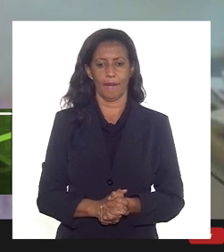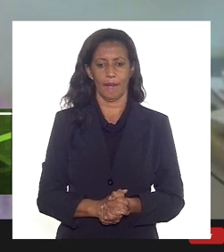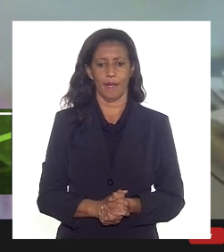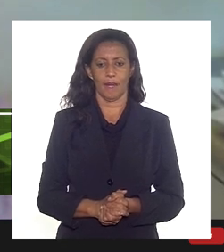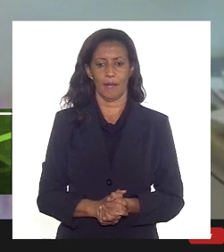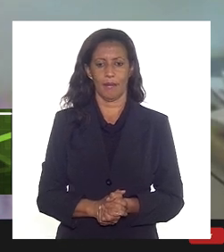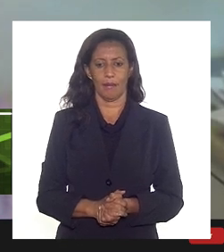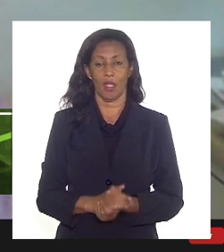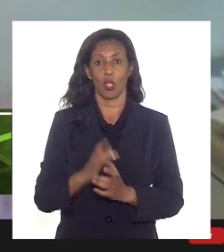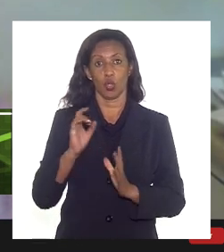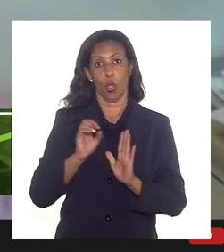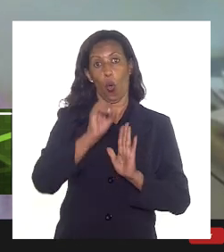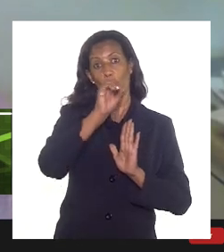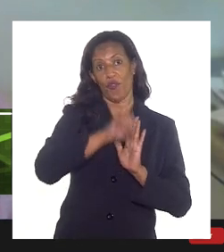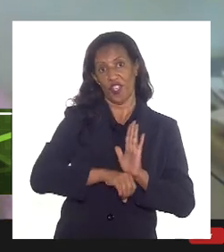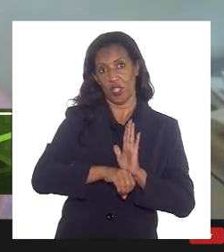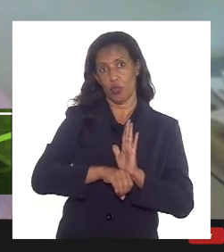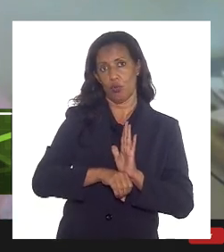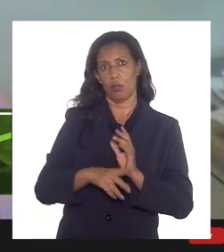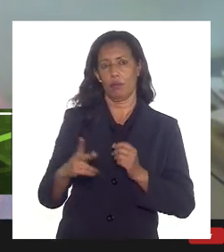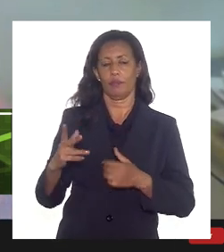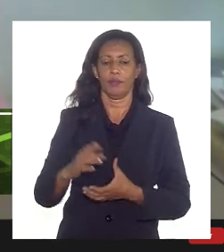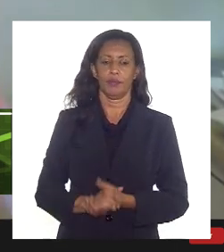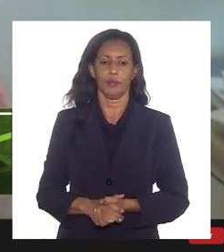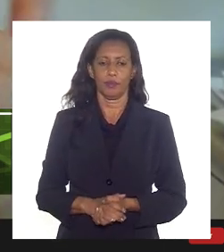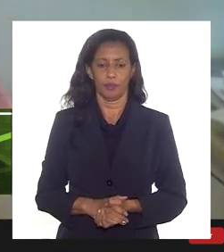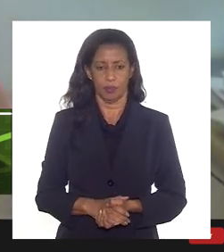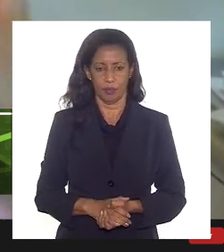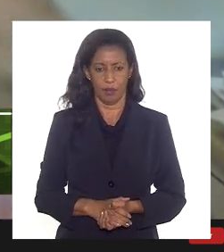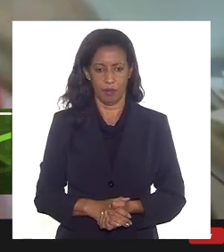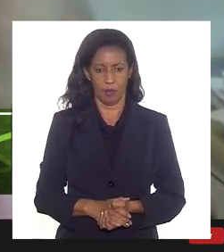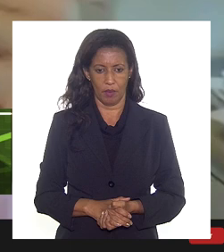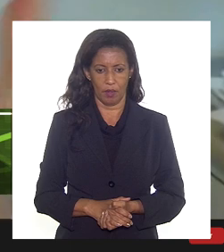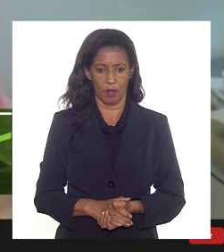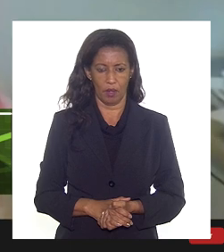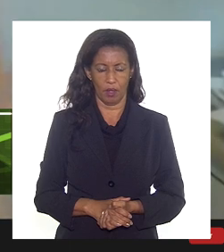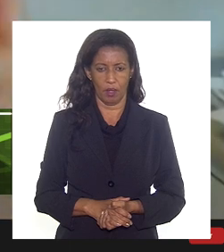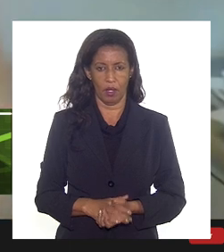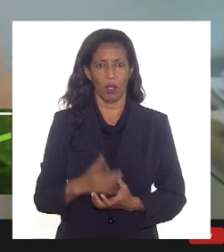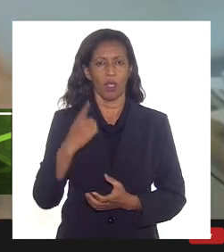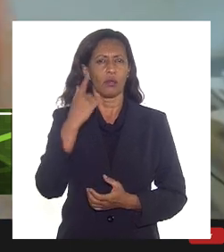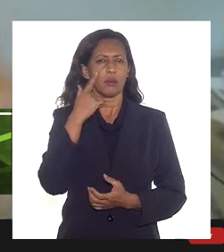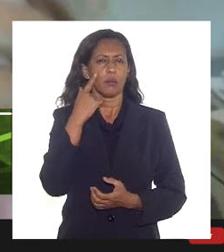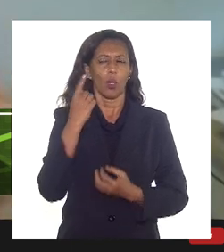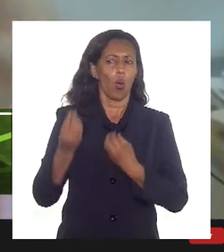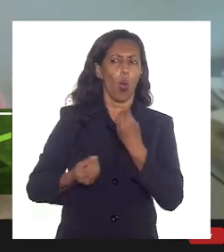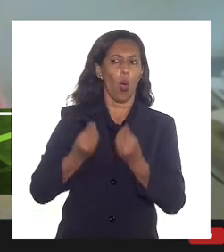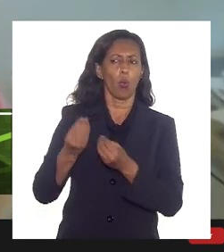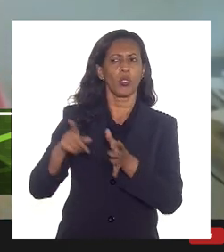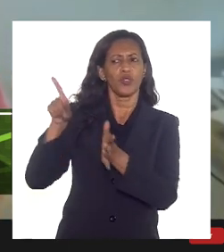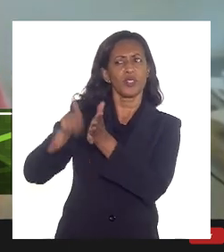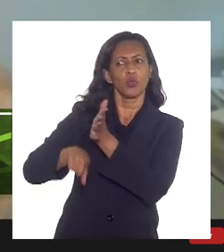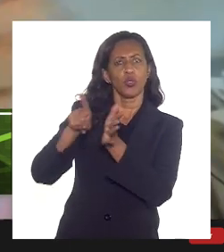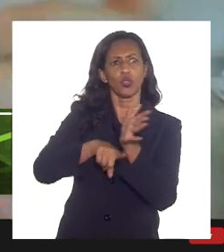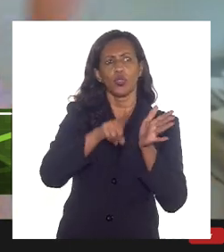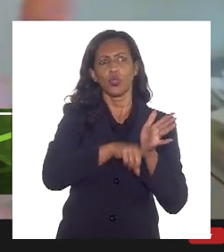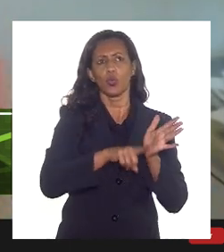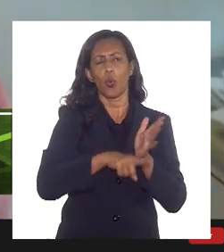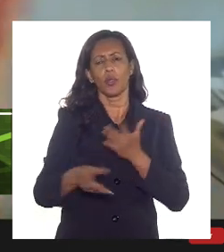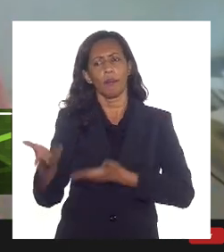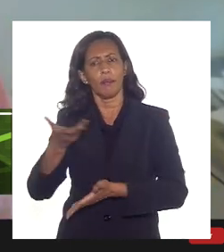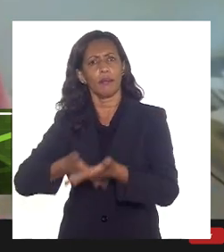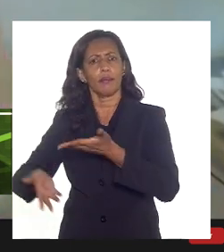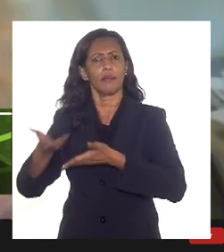ofício para a Petrobras, perguntar exatamente, eu queria saber como é que eles fazem os abatimentos nas participações